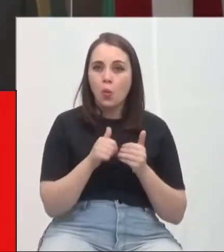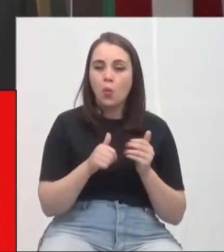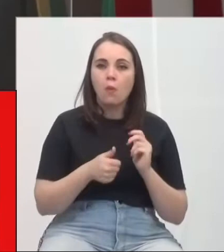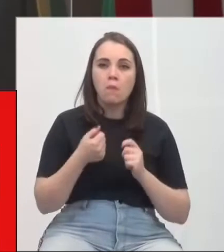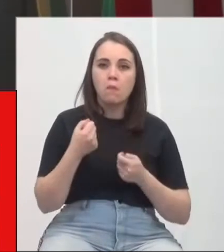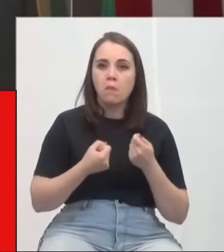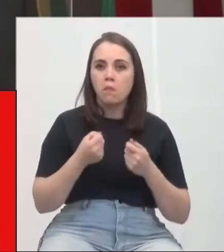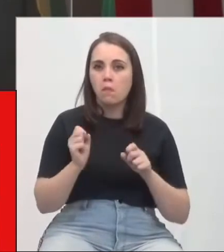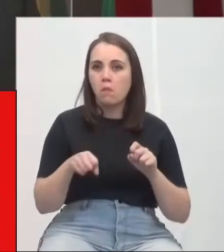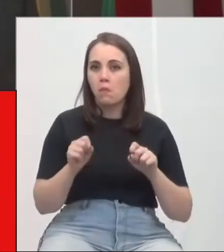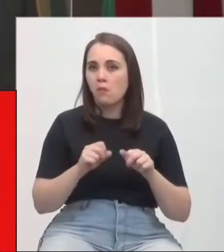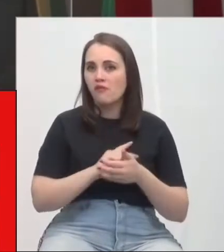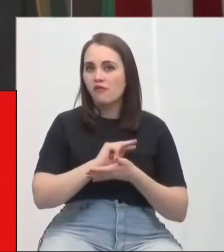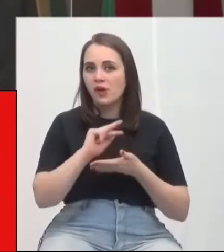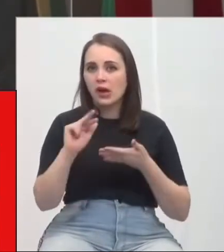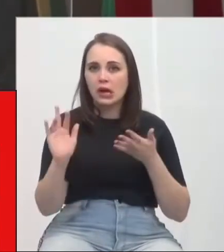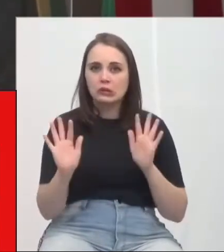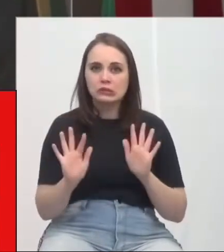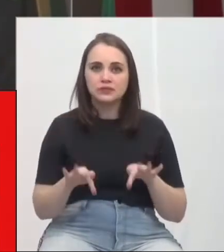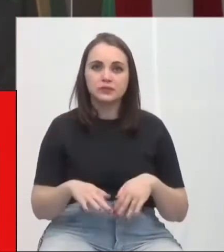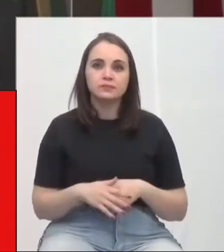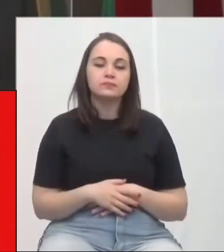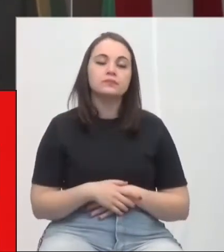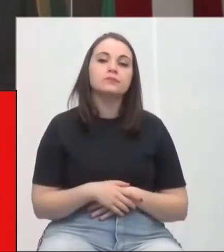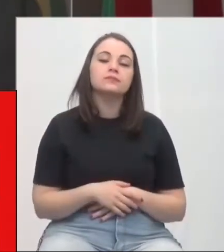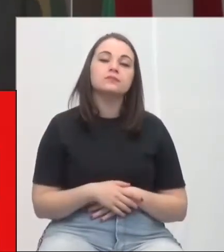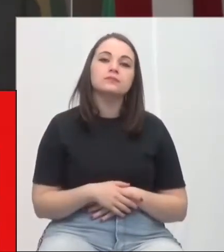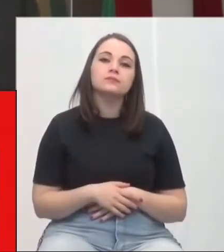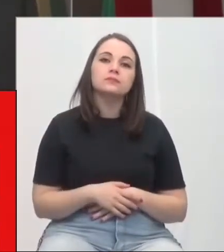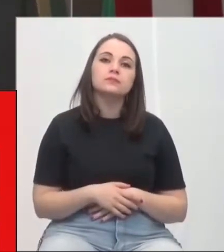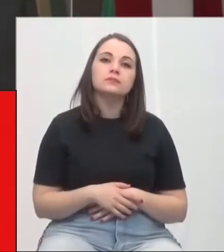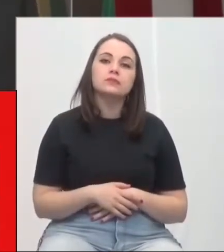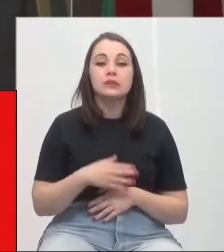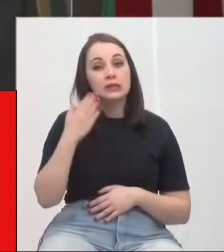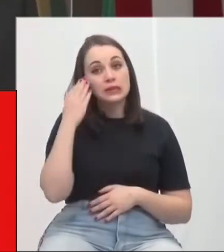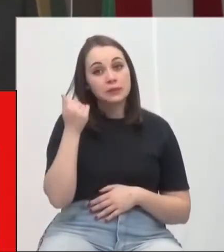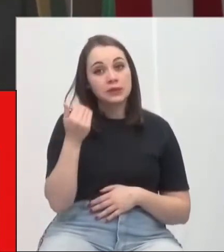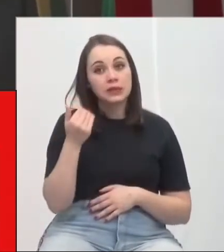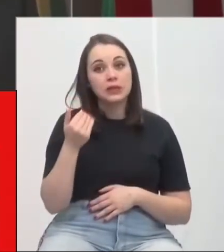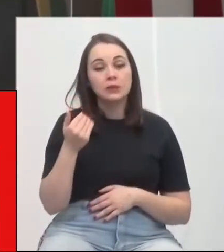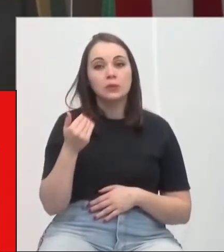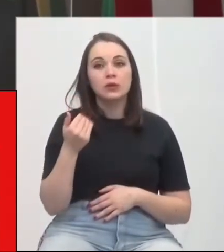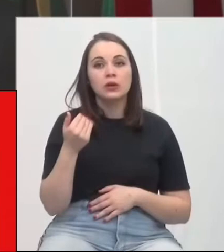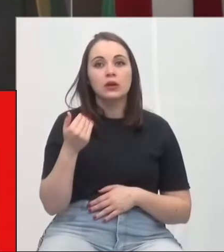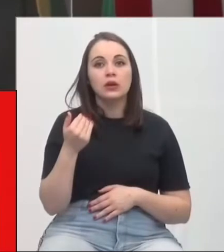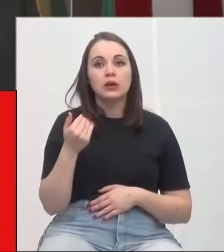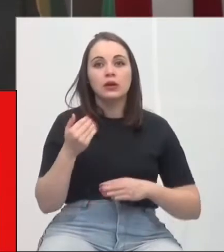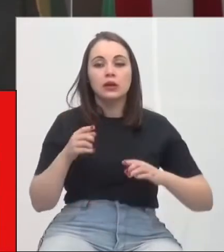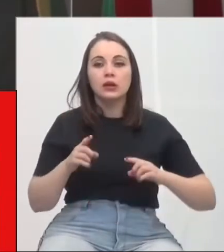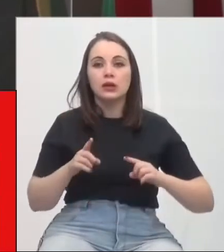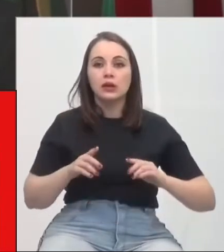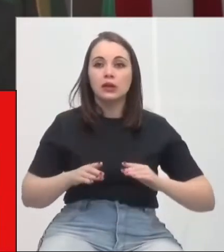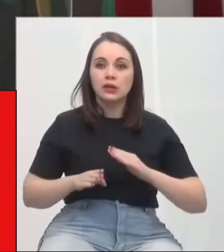motocicletas, enfim. Enfim, sabemos que quase lá no final da Álvaro Catão, nós já temos lá uma